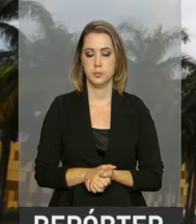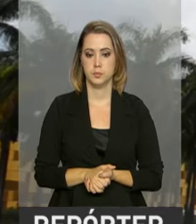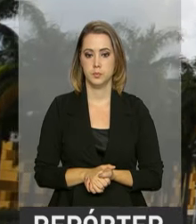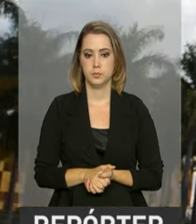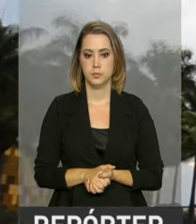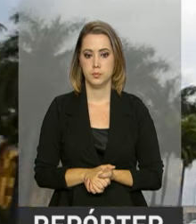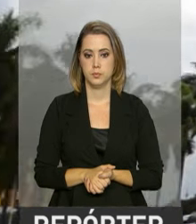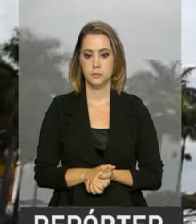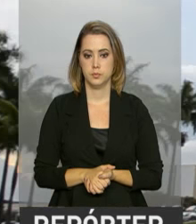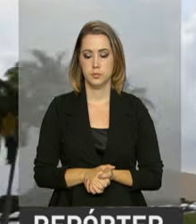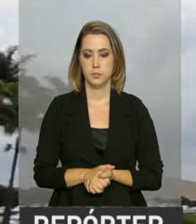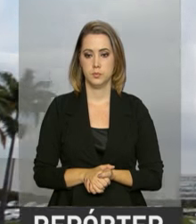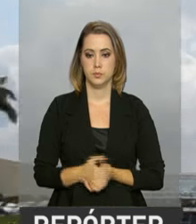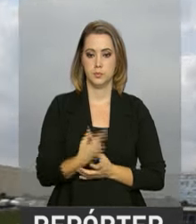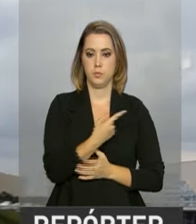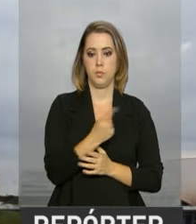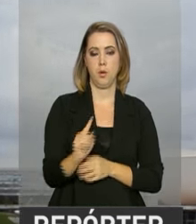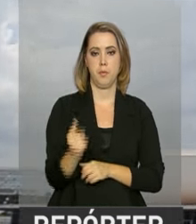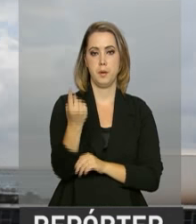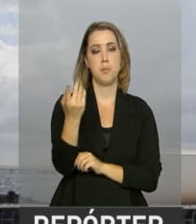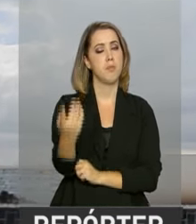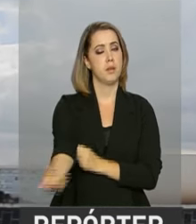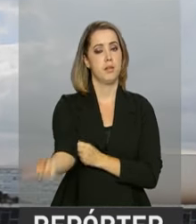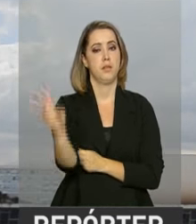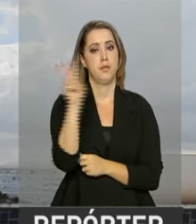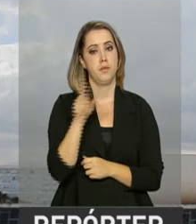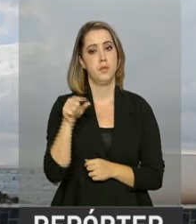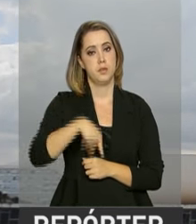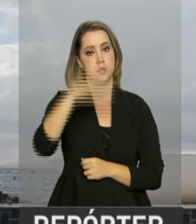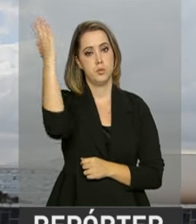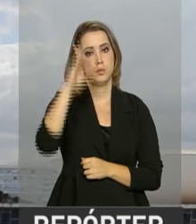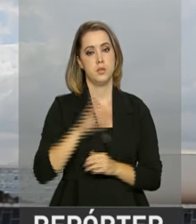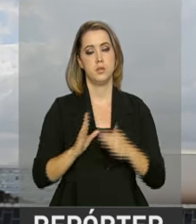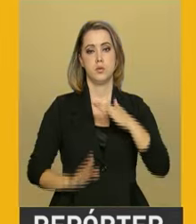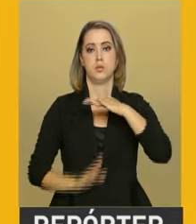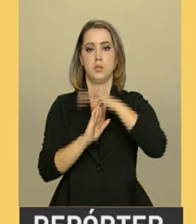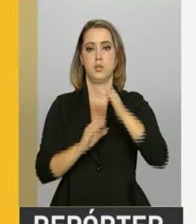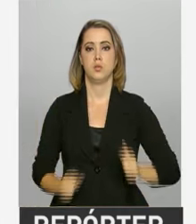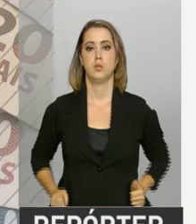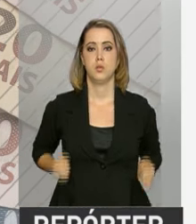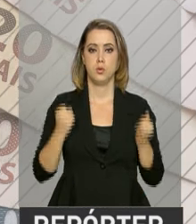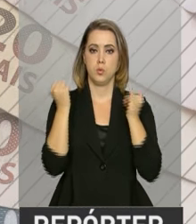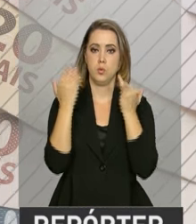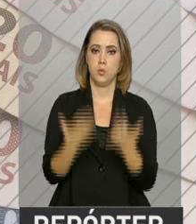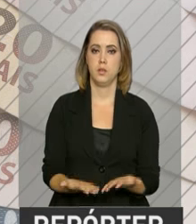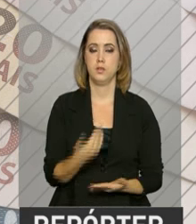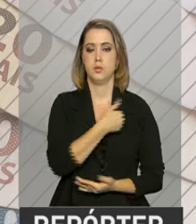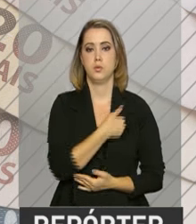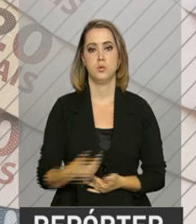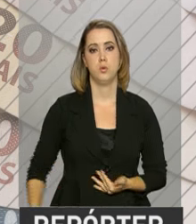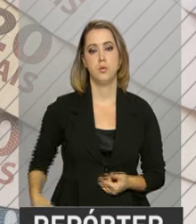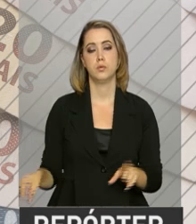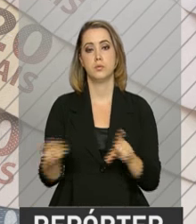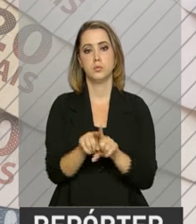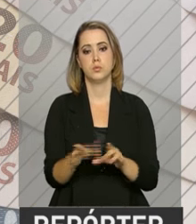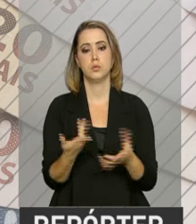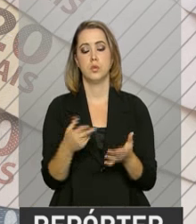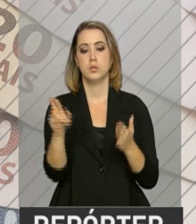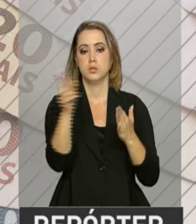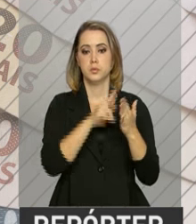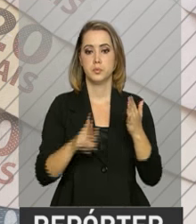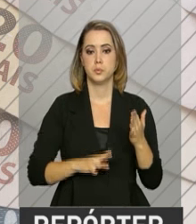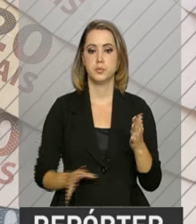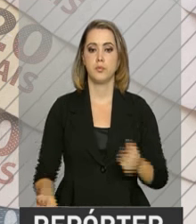É o primeiro orçamento do Brasil com a regra do teto para o aumento dos gastos públicos. Pelo relatório final aprovado na Comissão Mista,